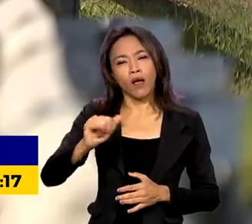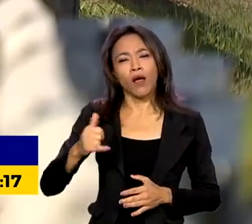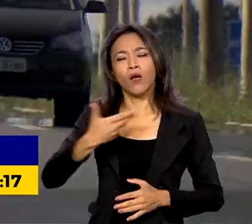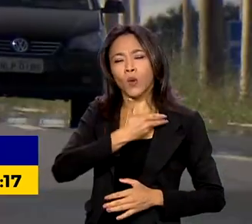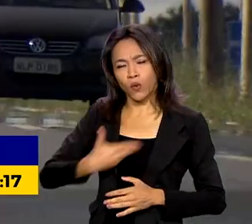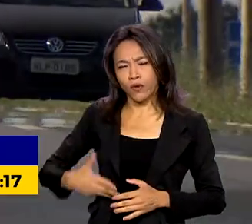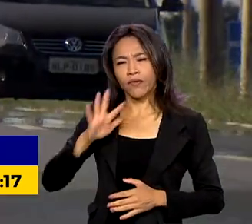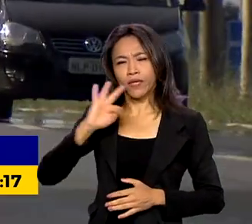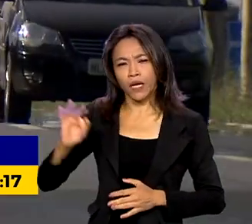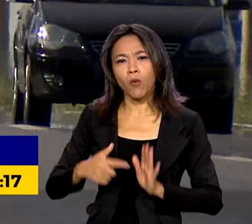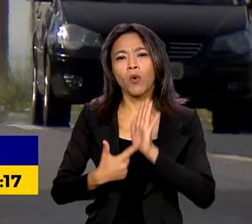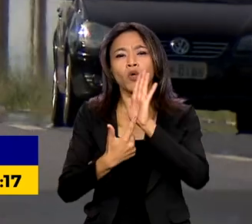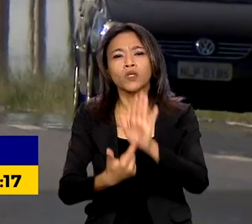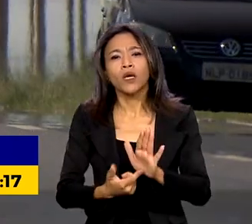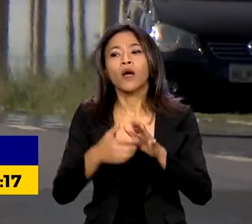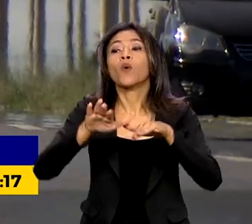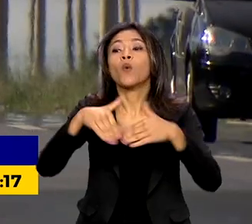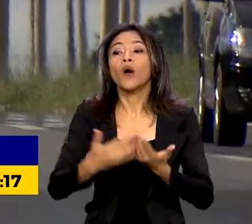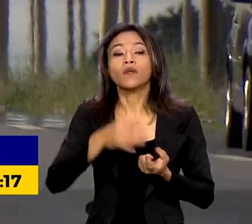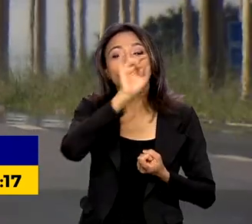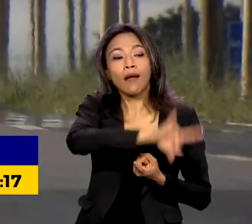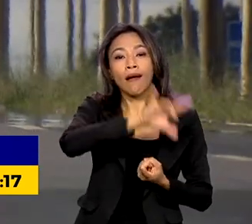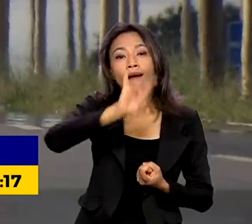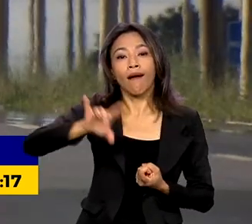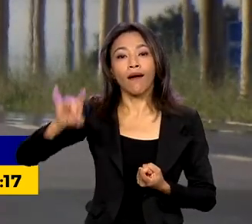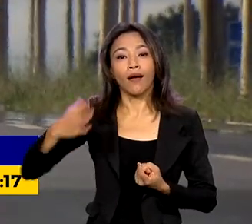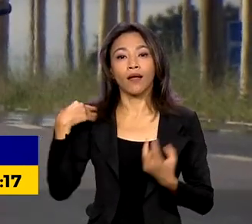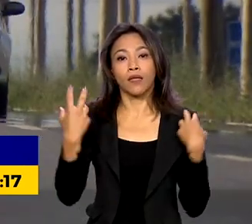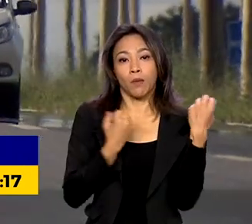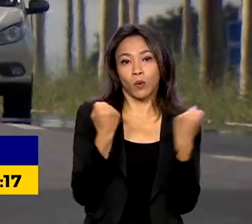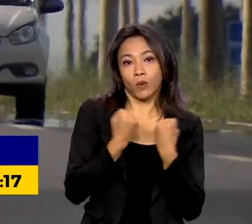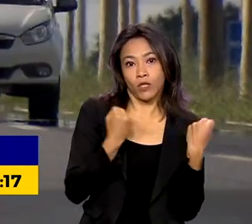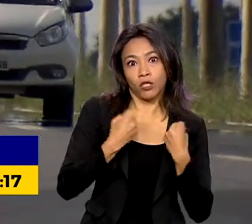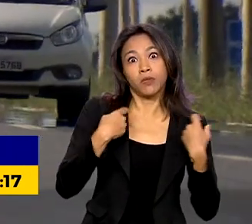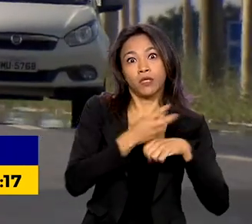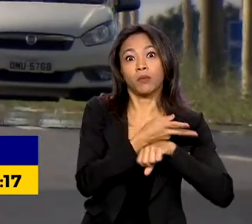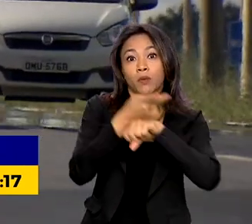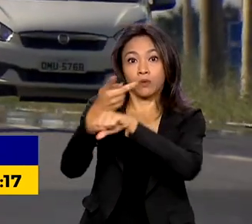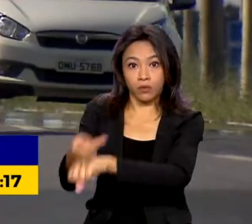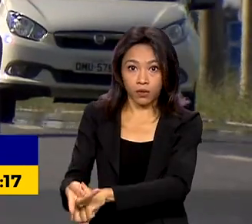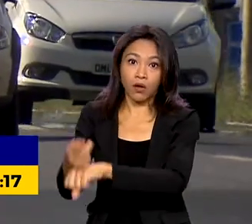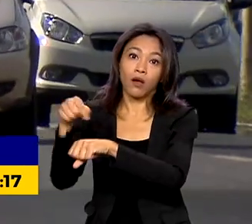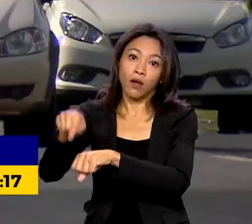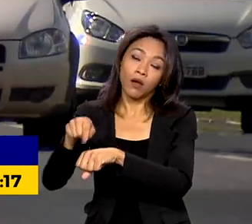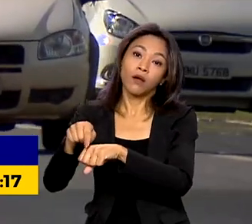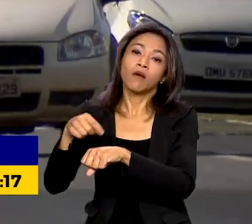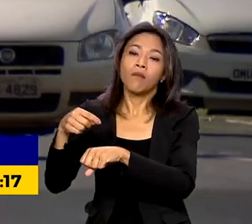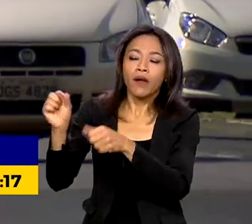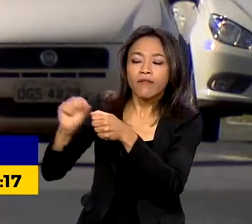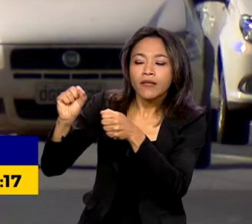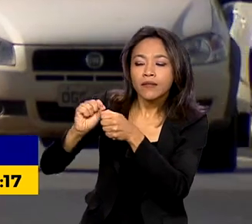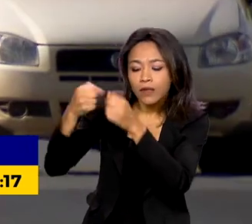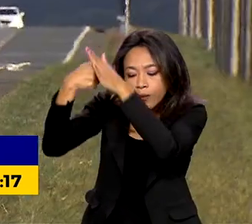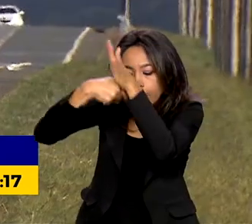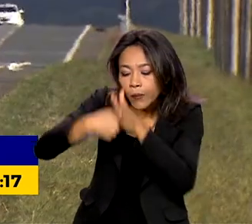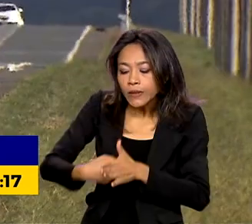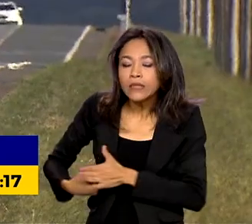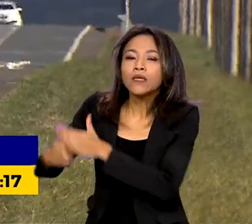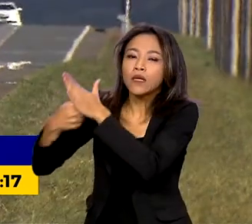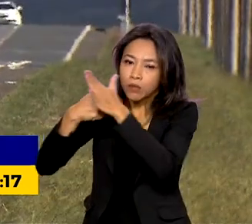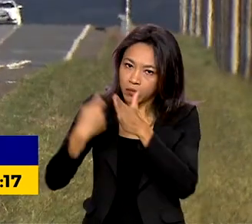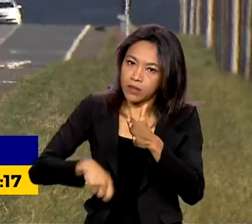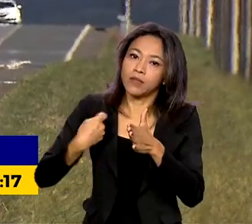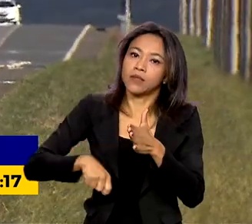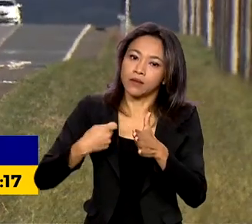cronograma que indica quando cada motorista deve procurar um laboratório credenciado e fazer o exame. Os